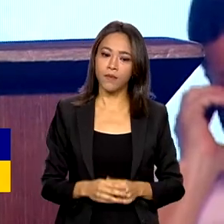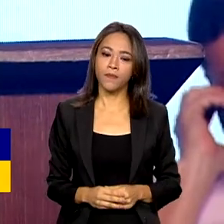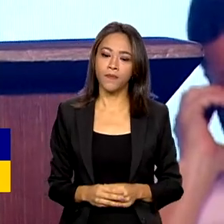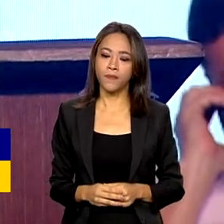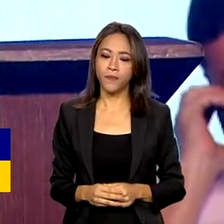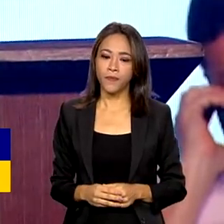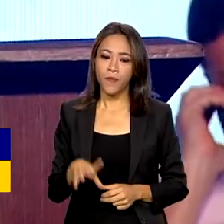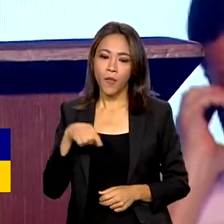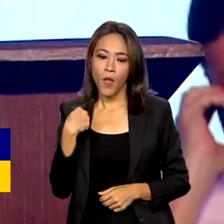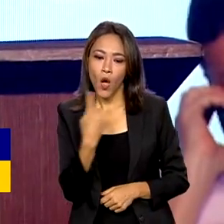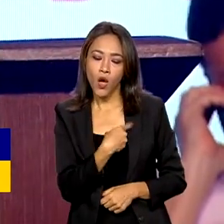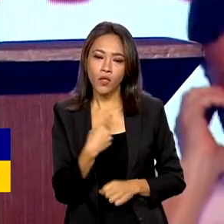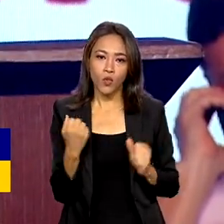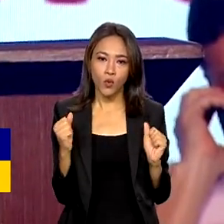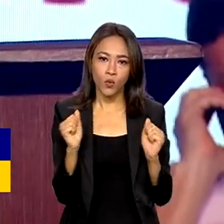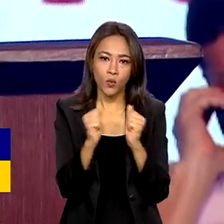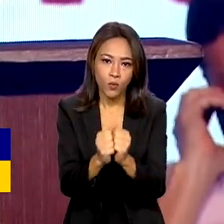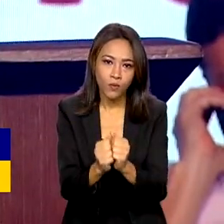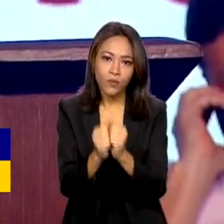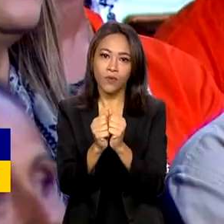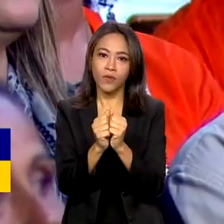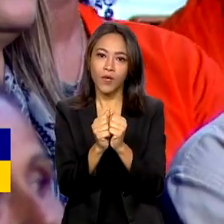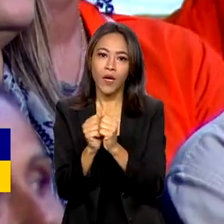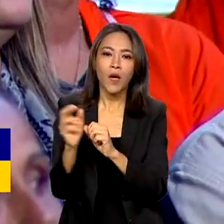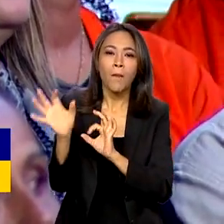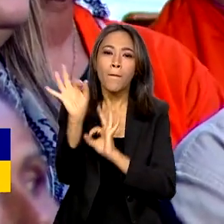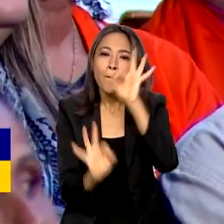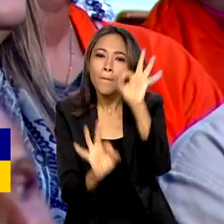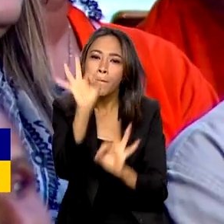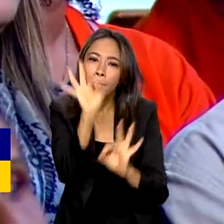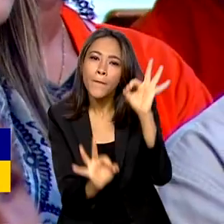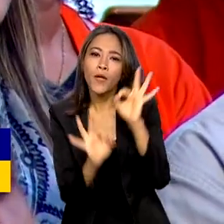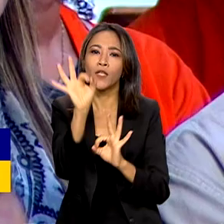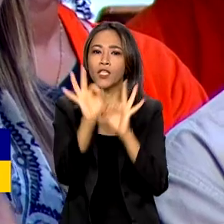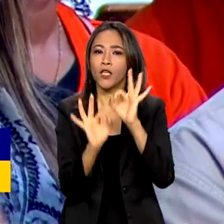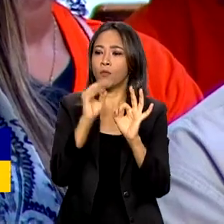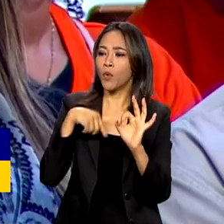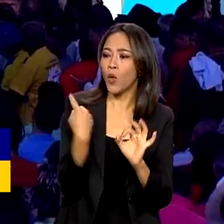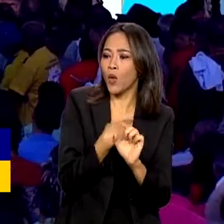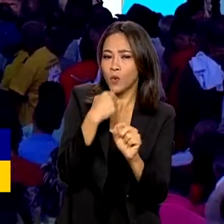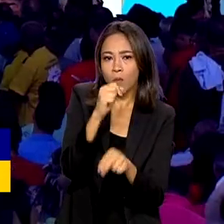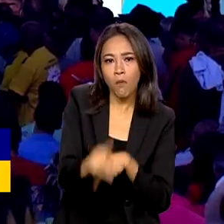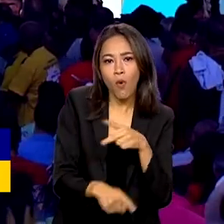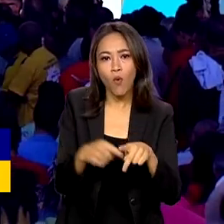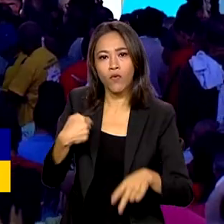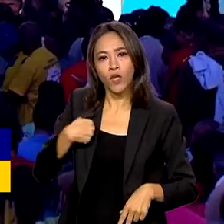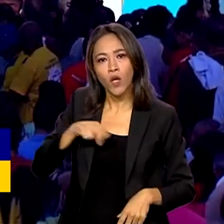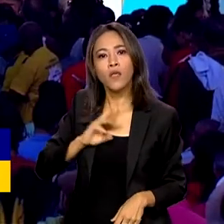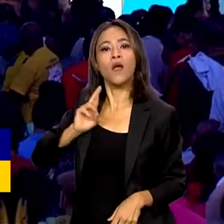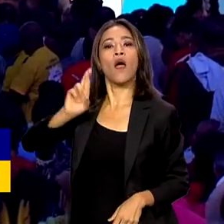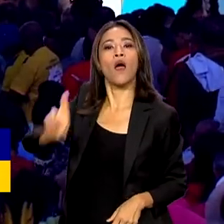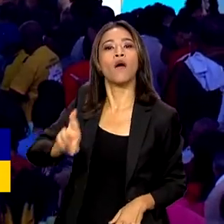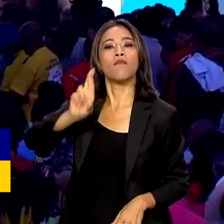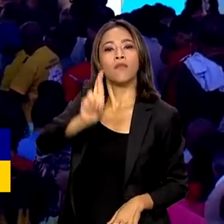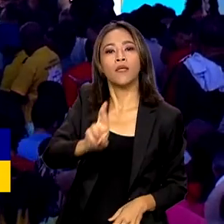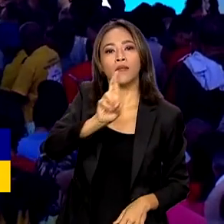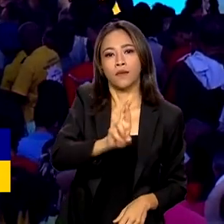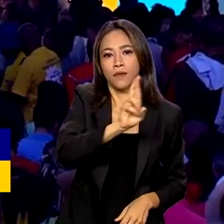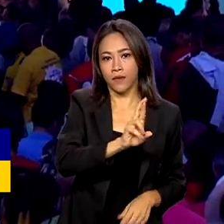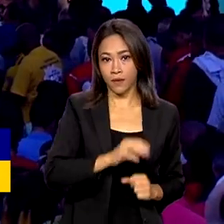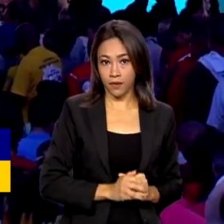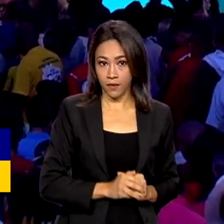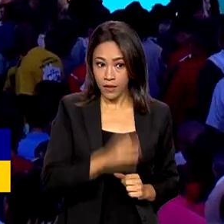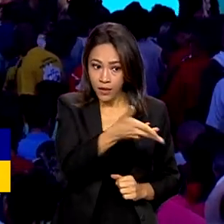novos projetos para os nossos povos. As classes que representamos. E fazer com que